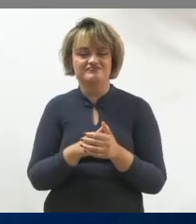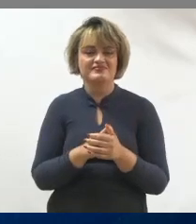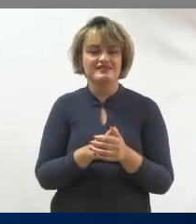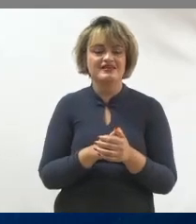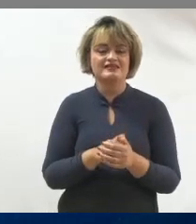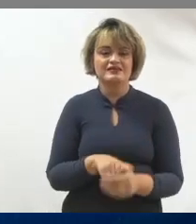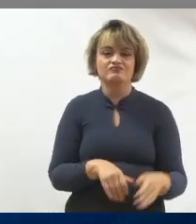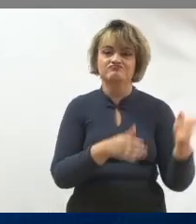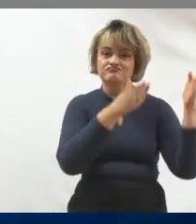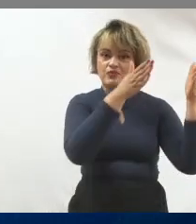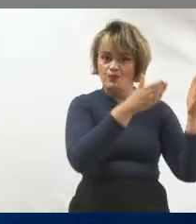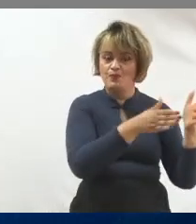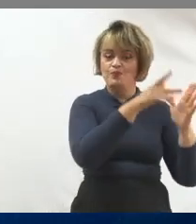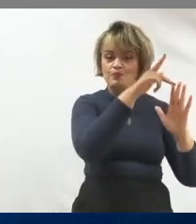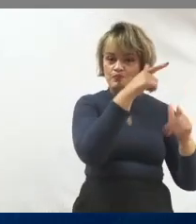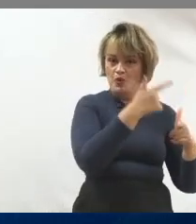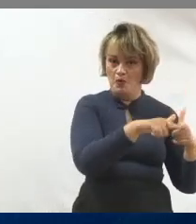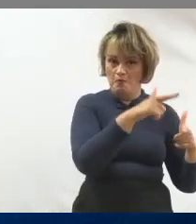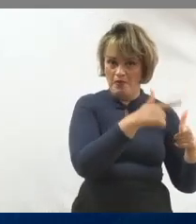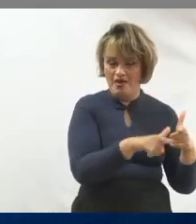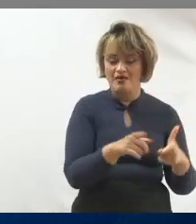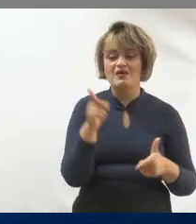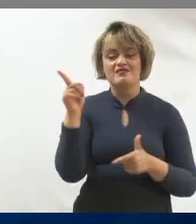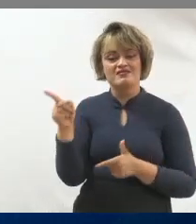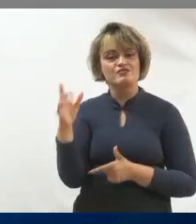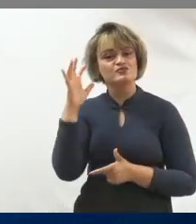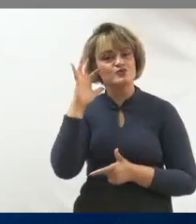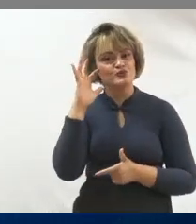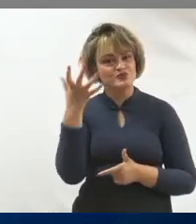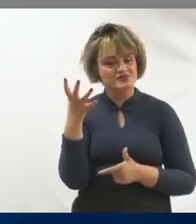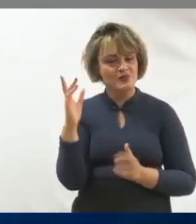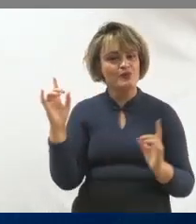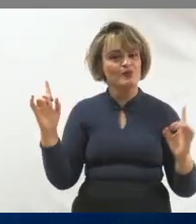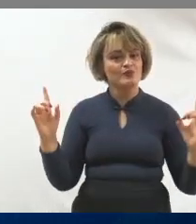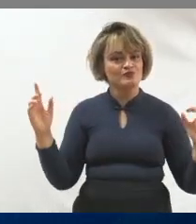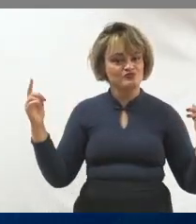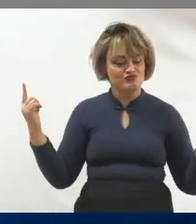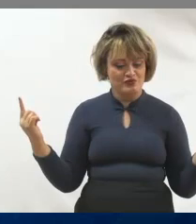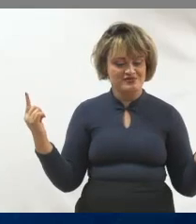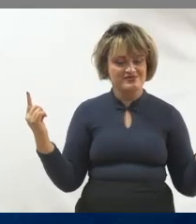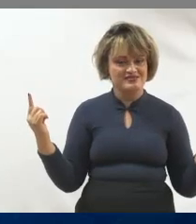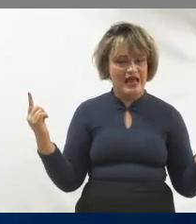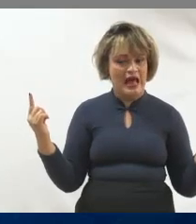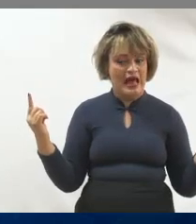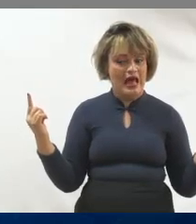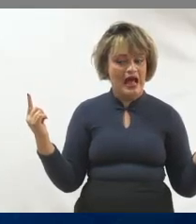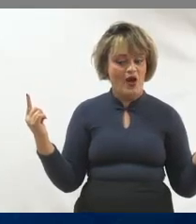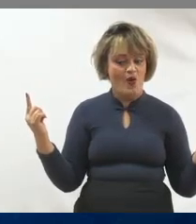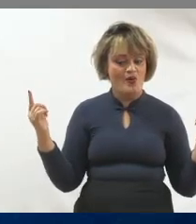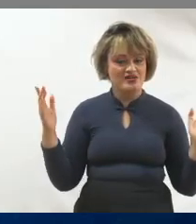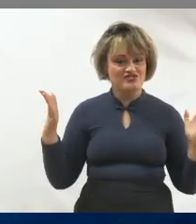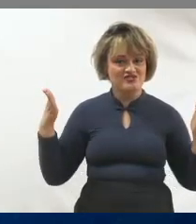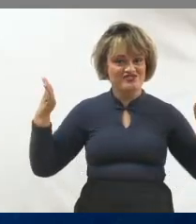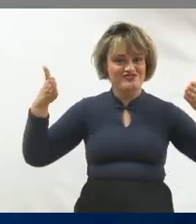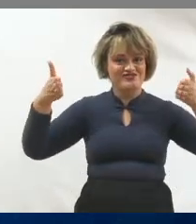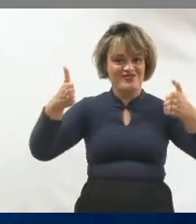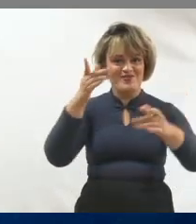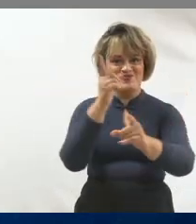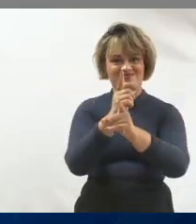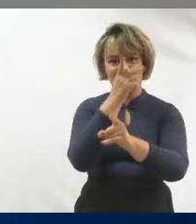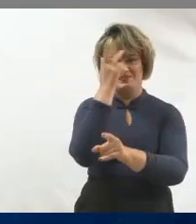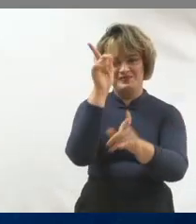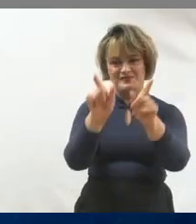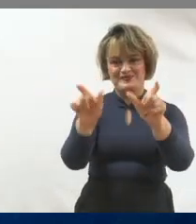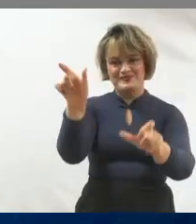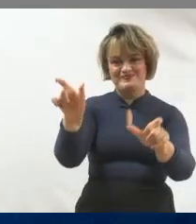entre o problema e a solução é, agora, gente tem que chegar em mais pessoas. Para chegar